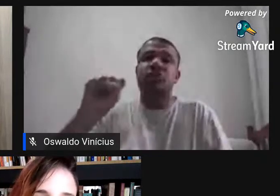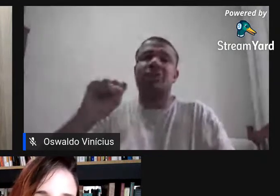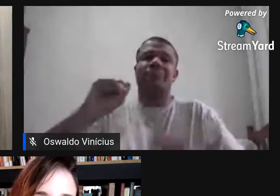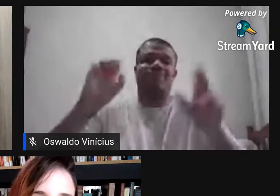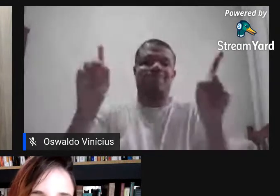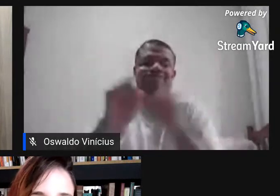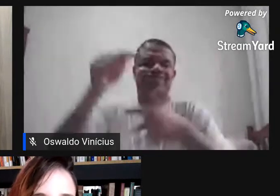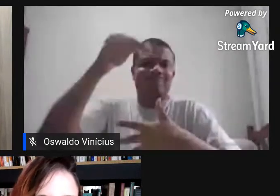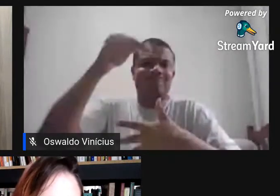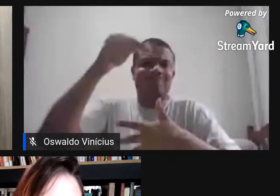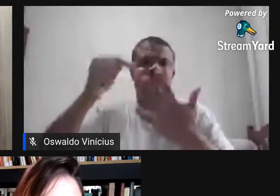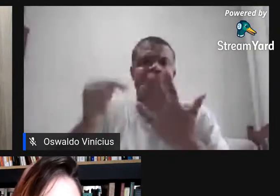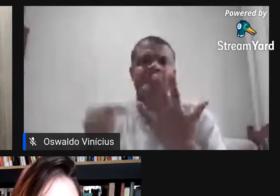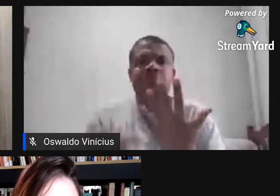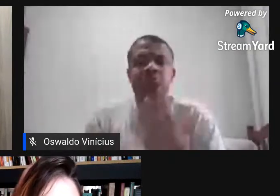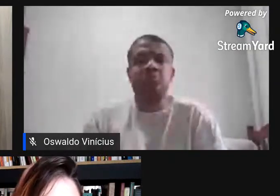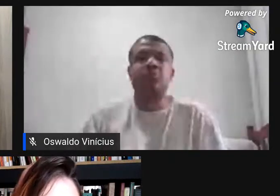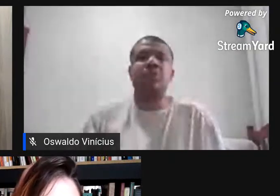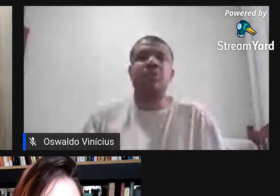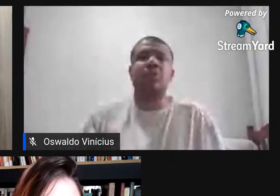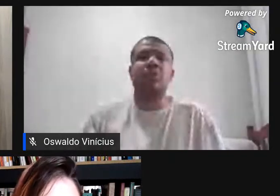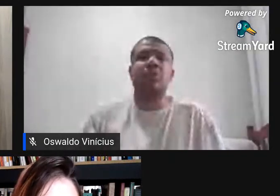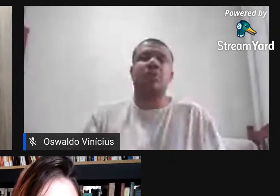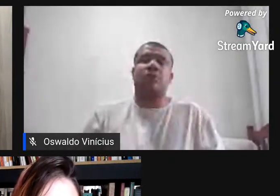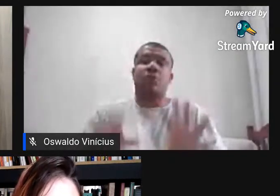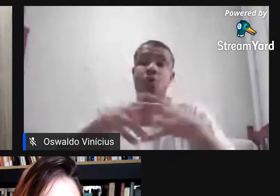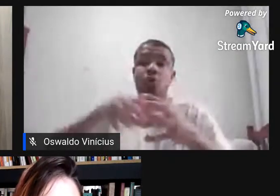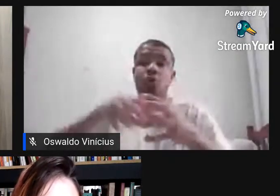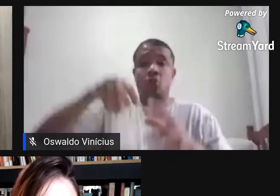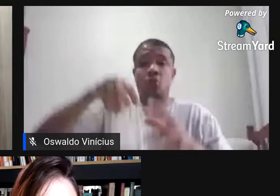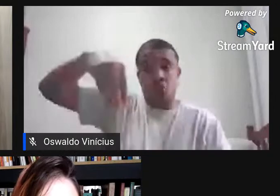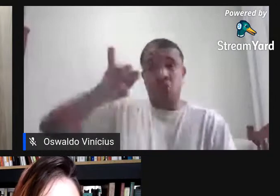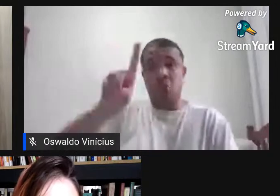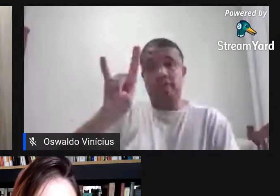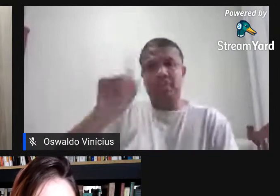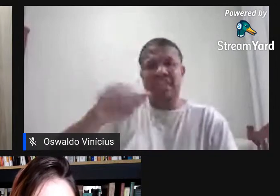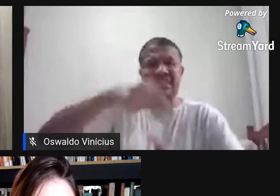do grupo Intermídia, que a gente já vai falar dele, é